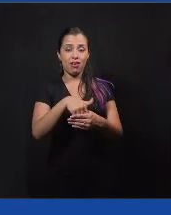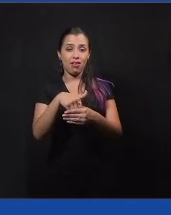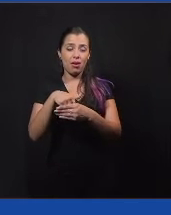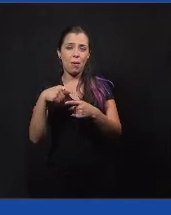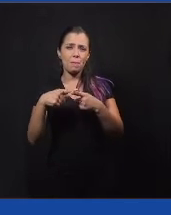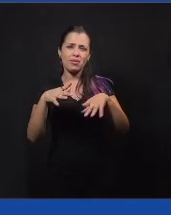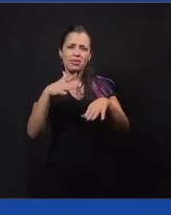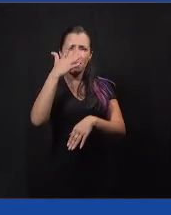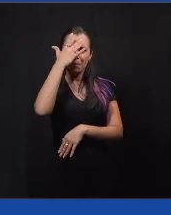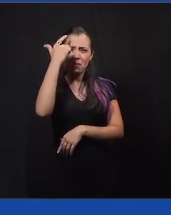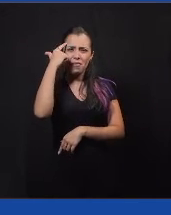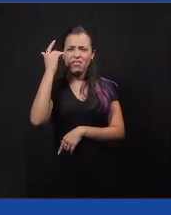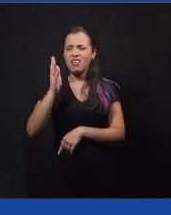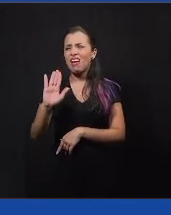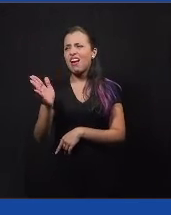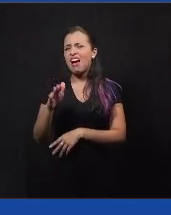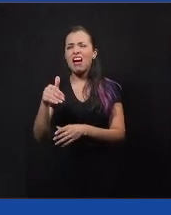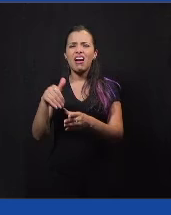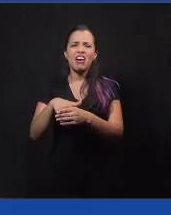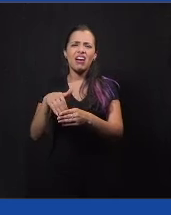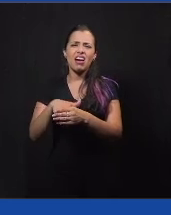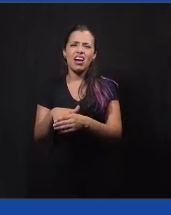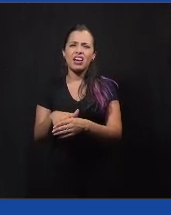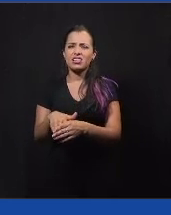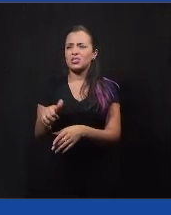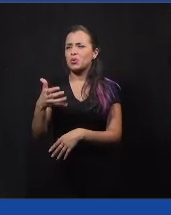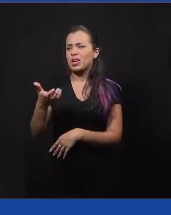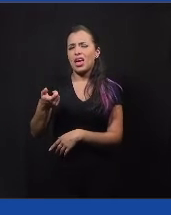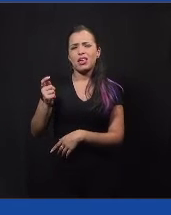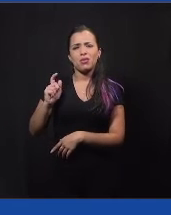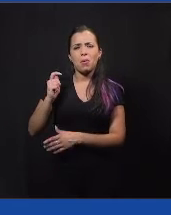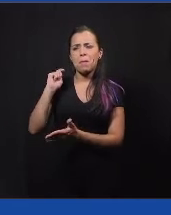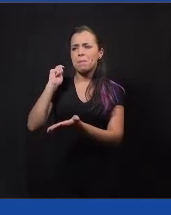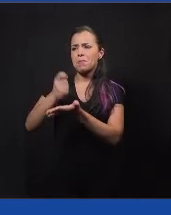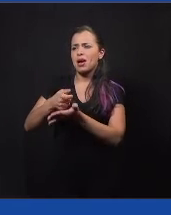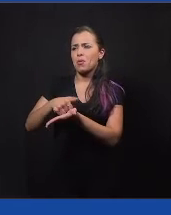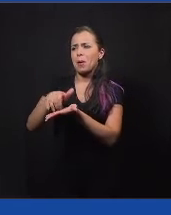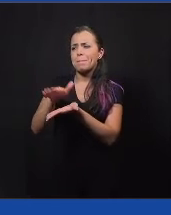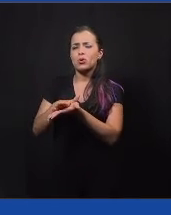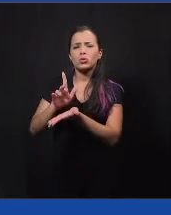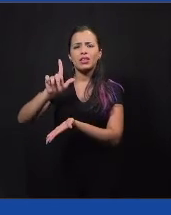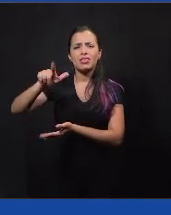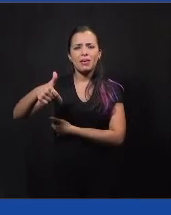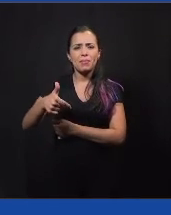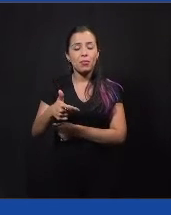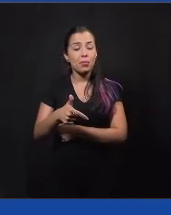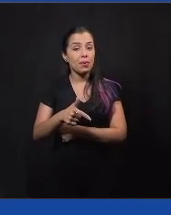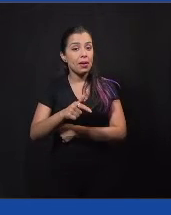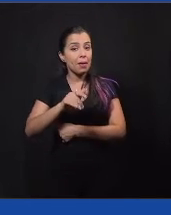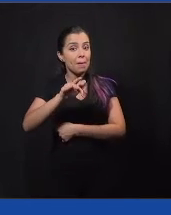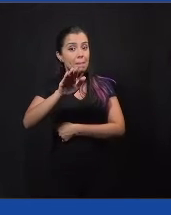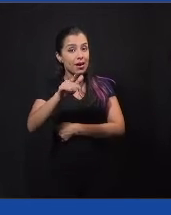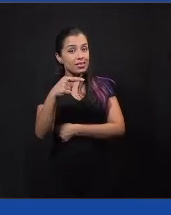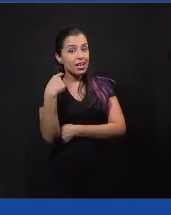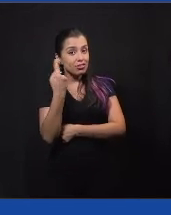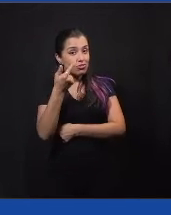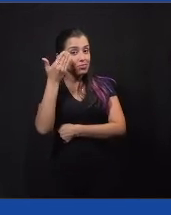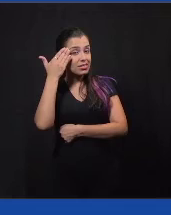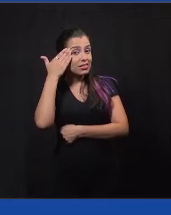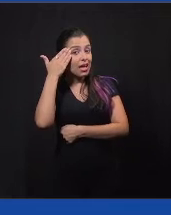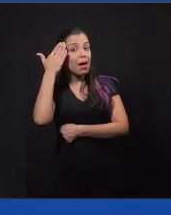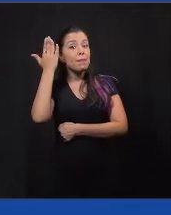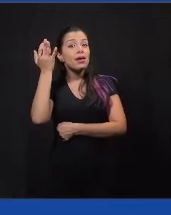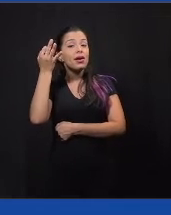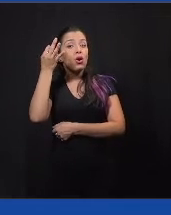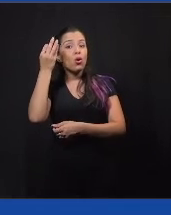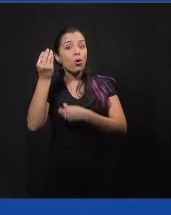simples, vou faltar a eleição, depois eu pago uma multa, né, na justiça eleitoral, mas para a gente entender qual que a importância disso na nossa